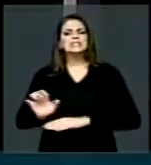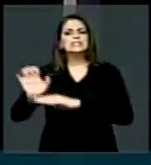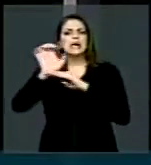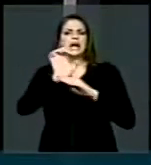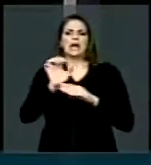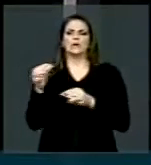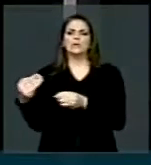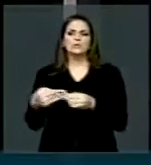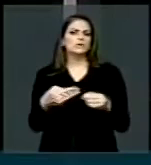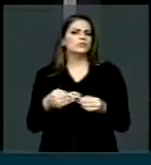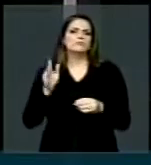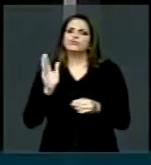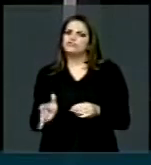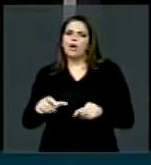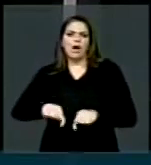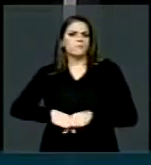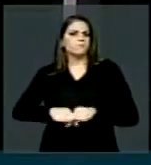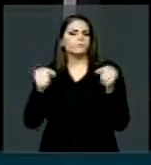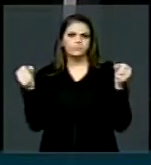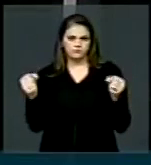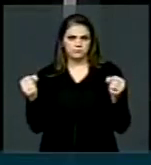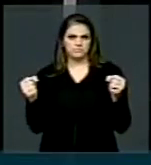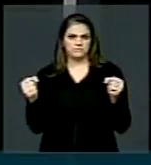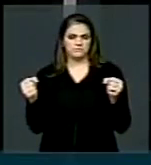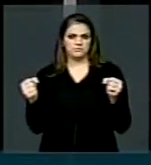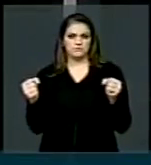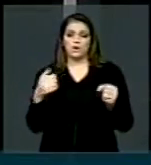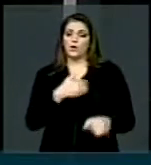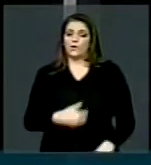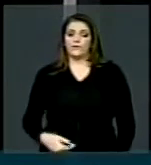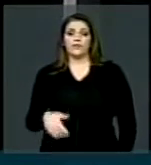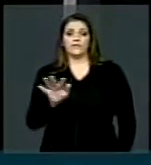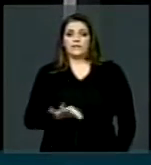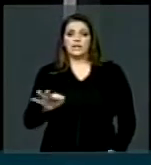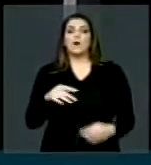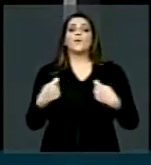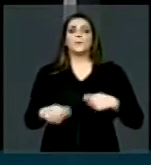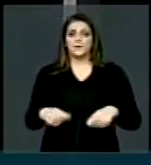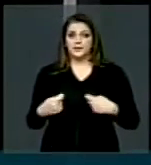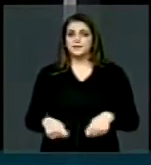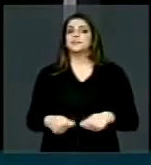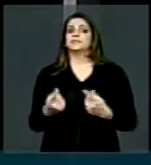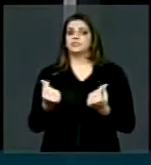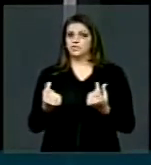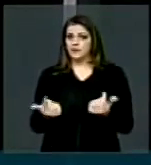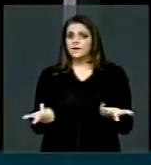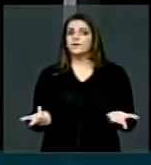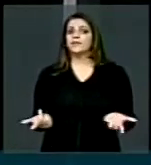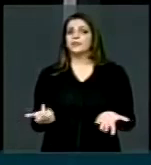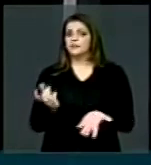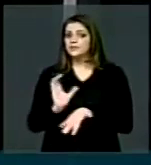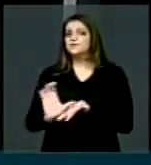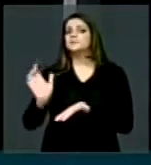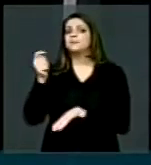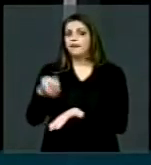estão falidos, então a viúva, o governo federal, vai ter que prover esse recurso. Já que ele